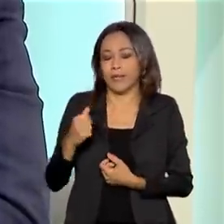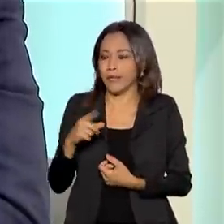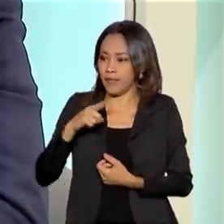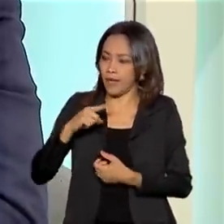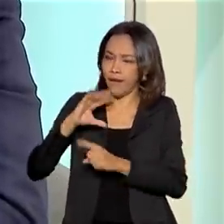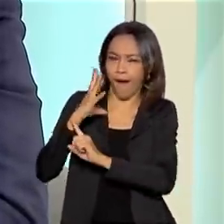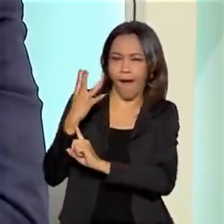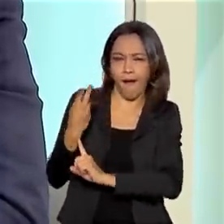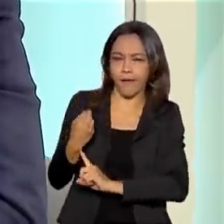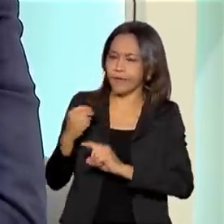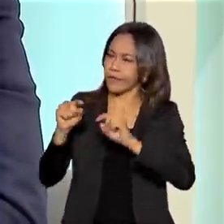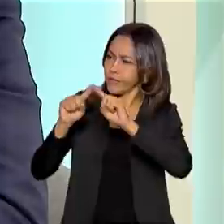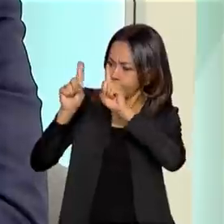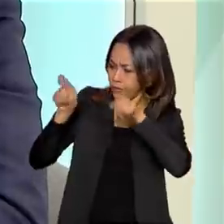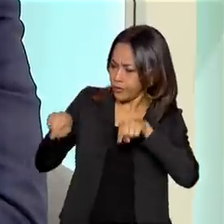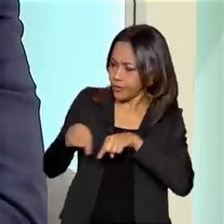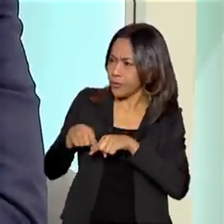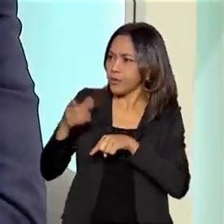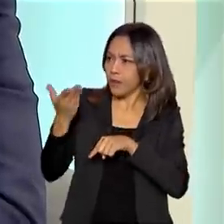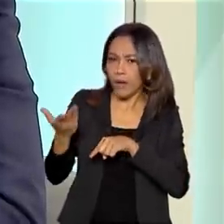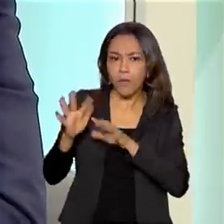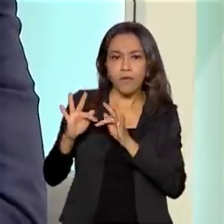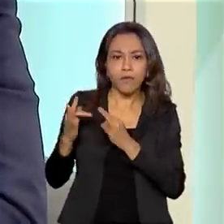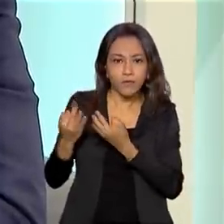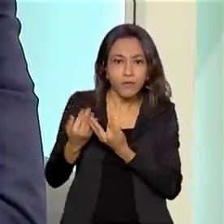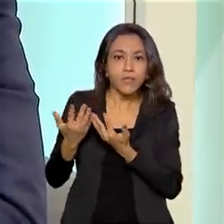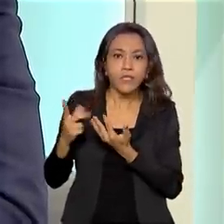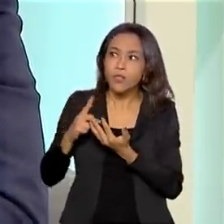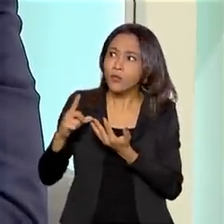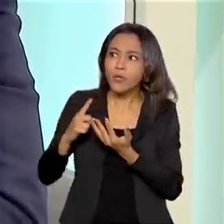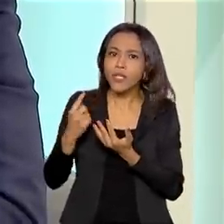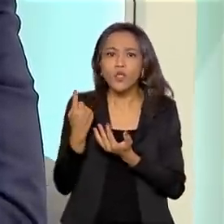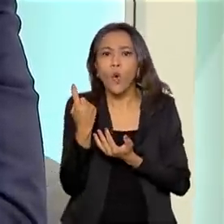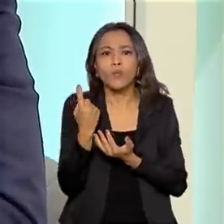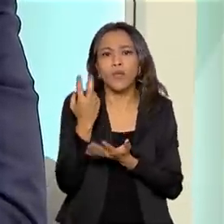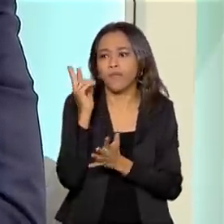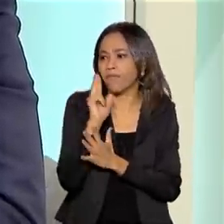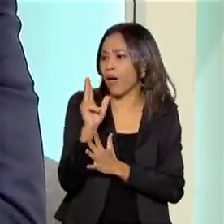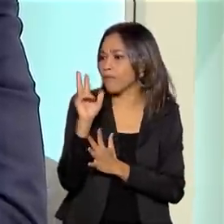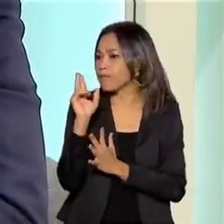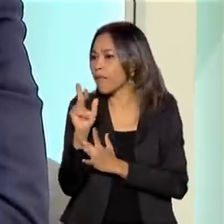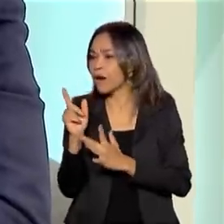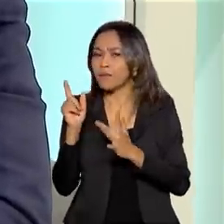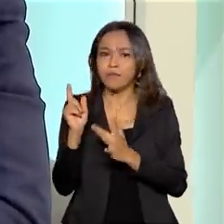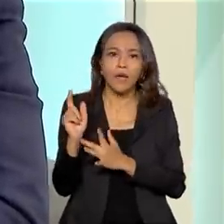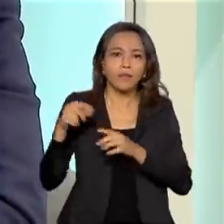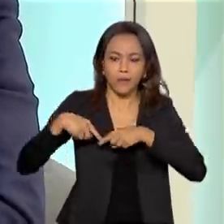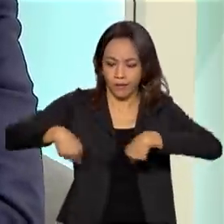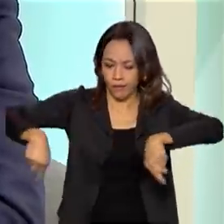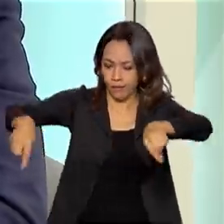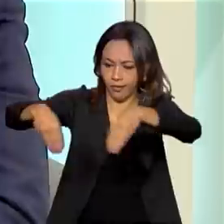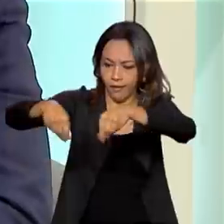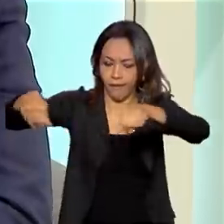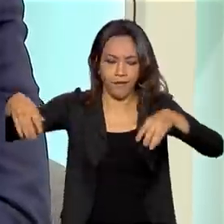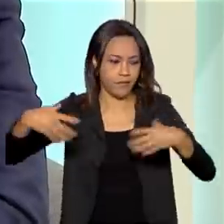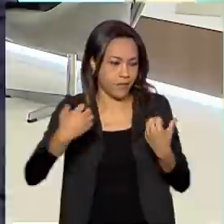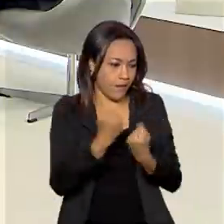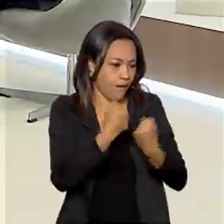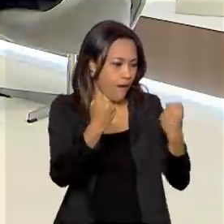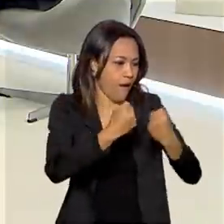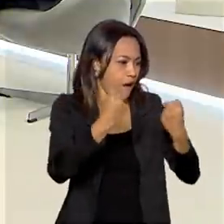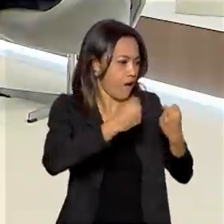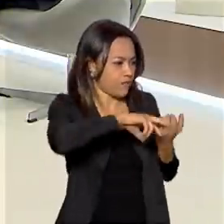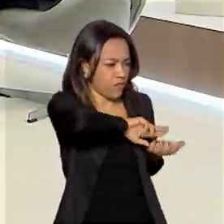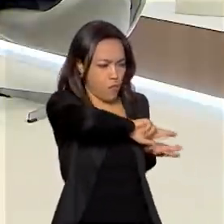é uma família abastada e não tem apenas obras de arte. Tem real estate, tem terrenos, tem carros, tem artes,